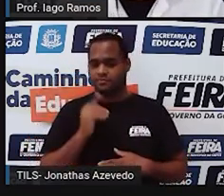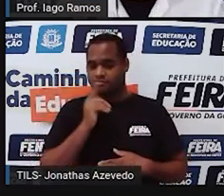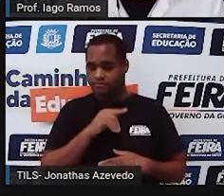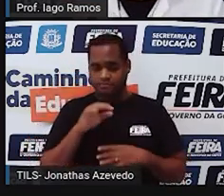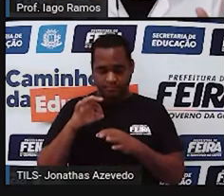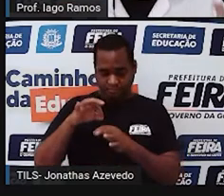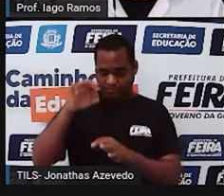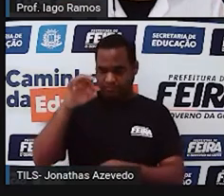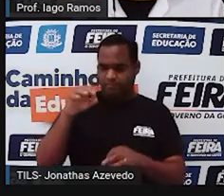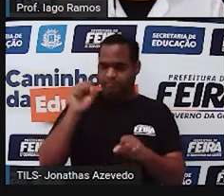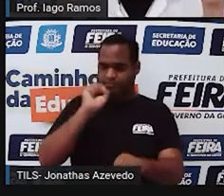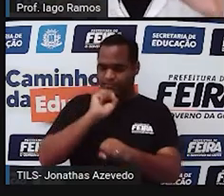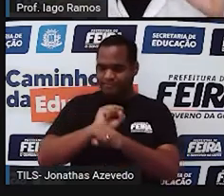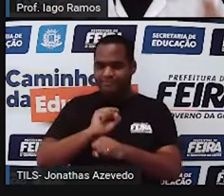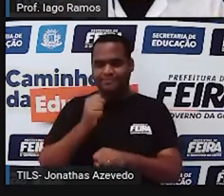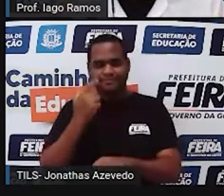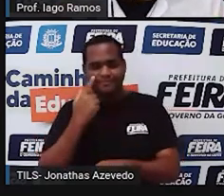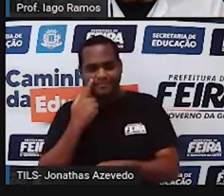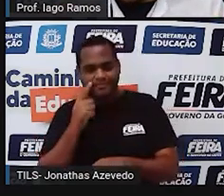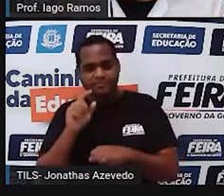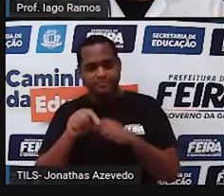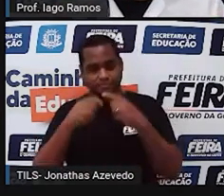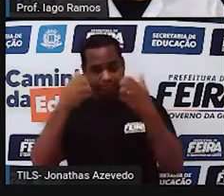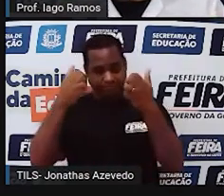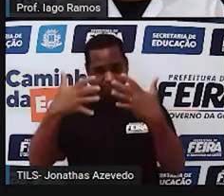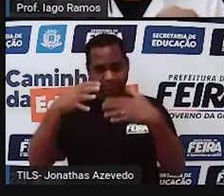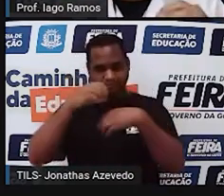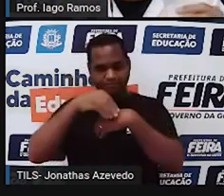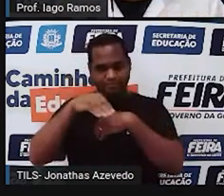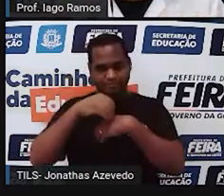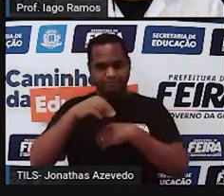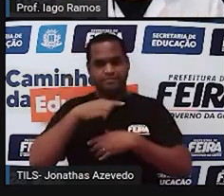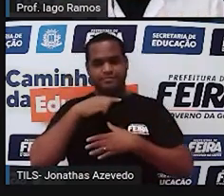aí e aguarda o próximo comando, tá?